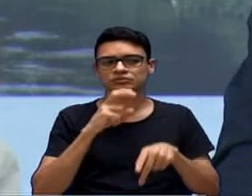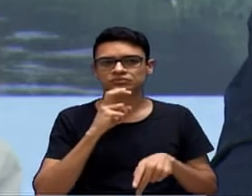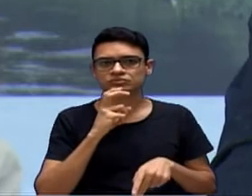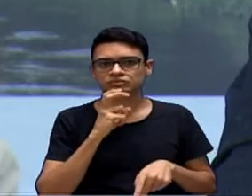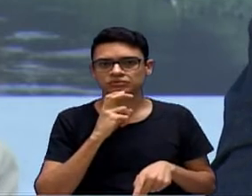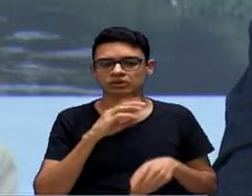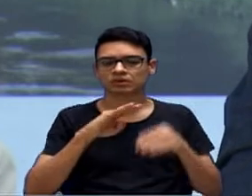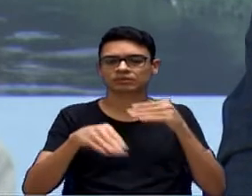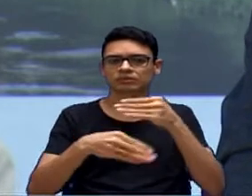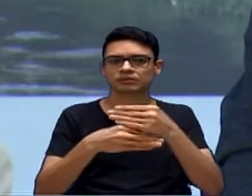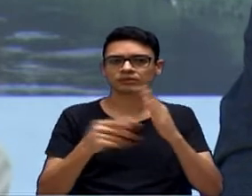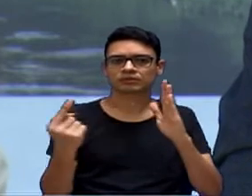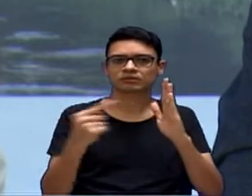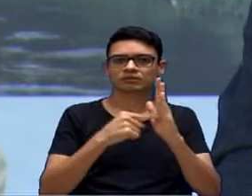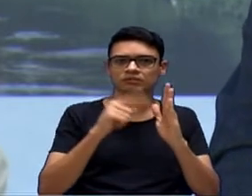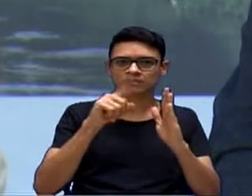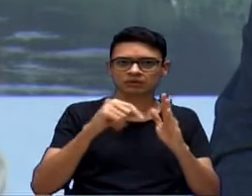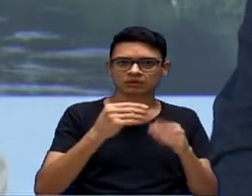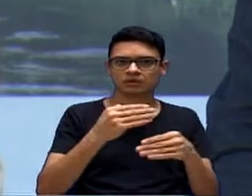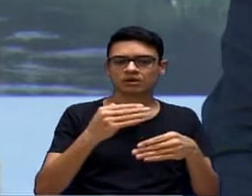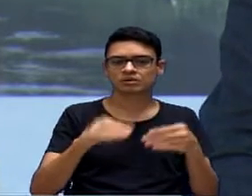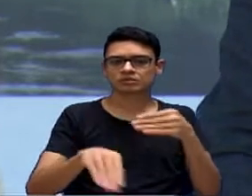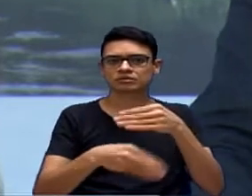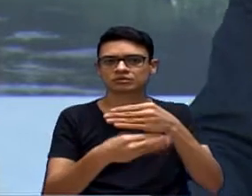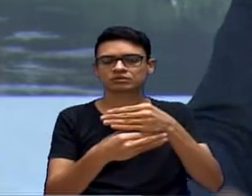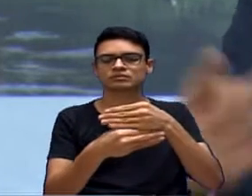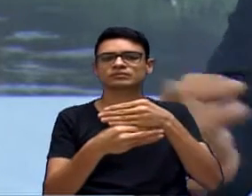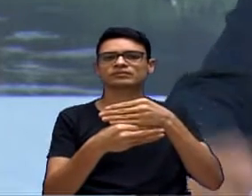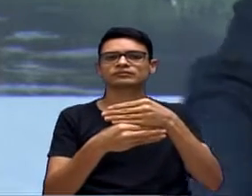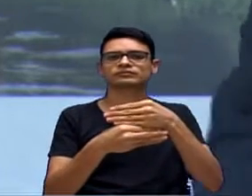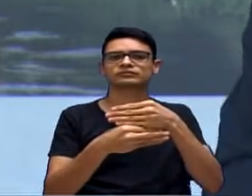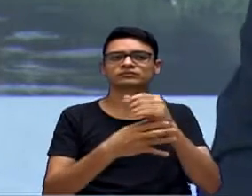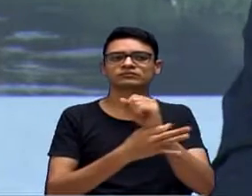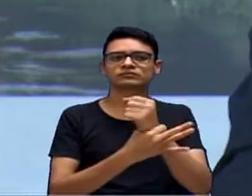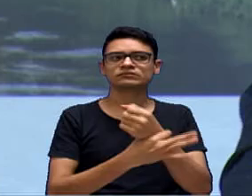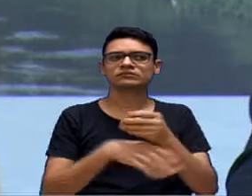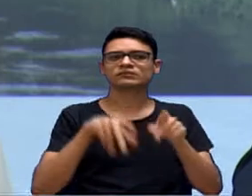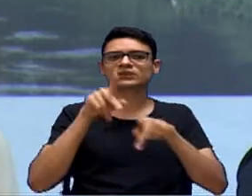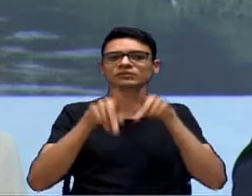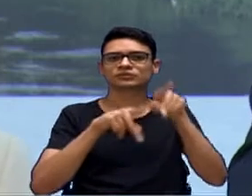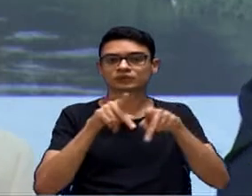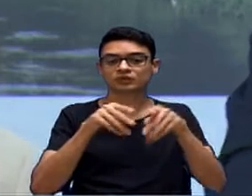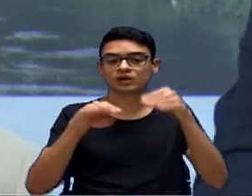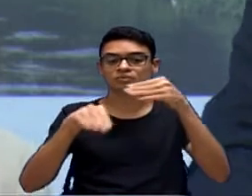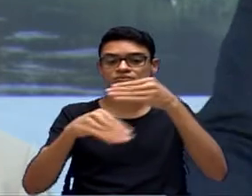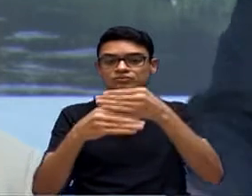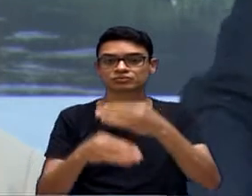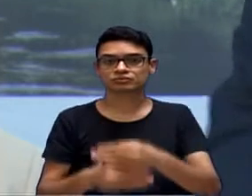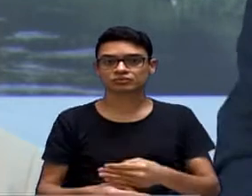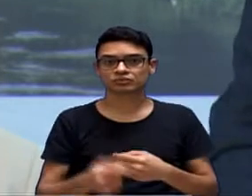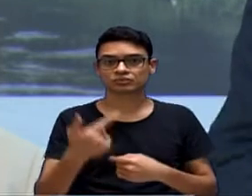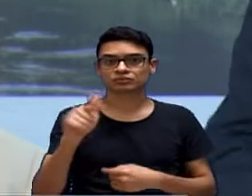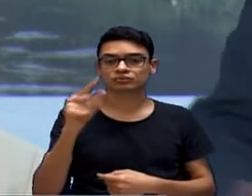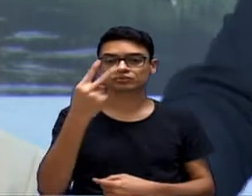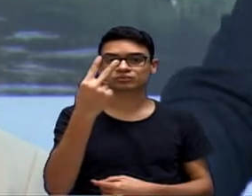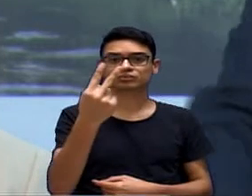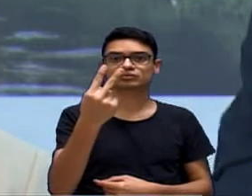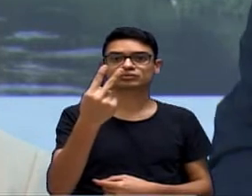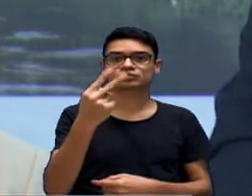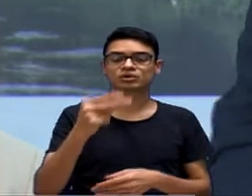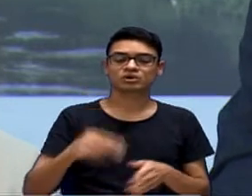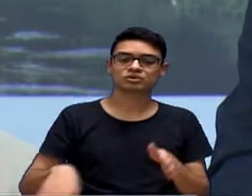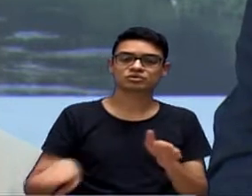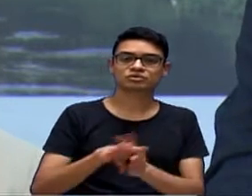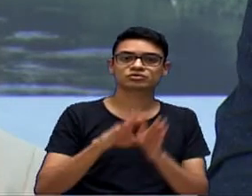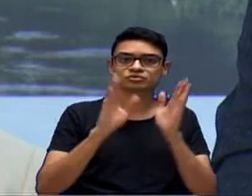emenda tem o objetivo sim de contribuir com a segurança. Senhor presidente, mais duas emendas que nós destinamos e que já chegaram, estão em vias